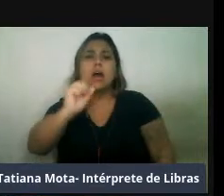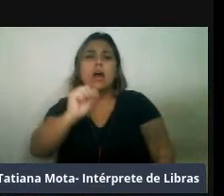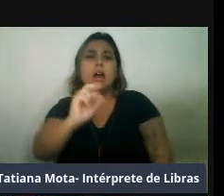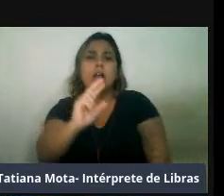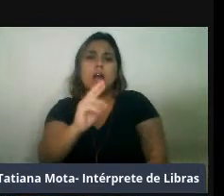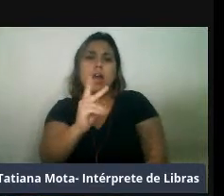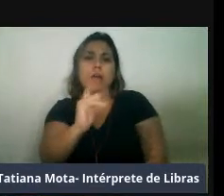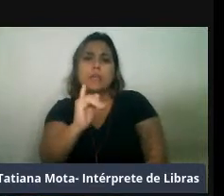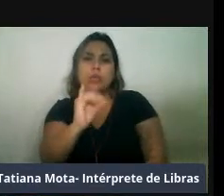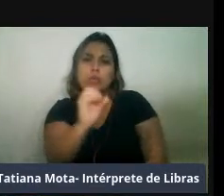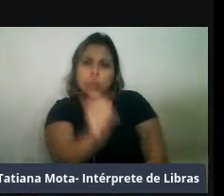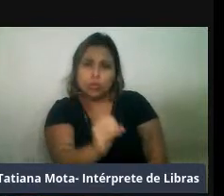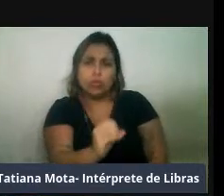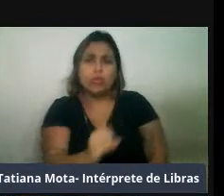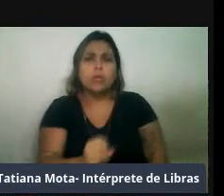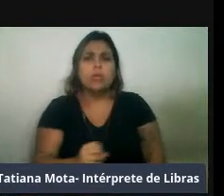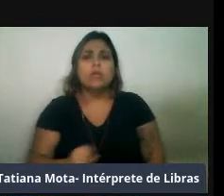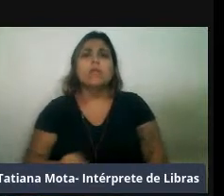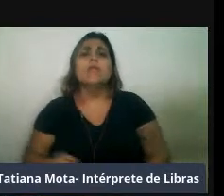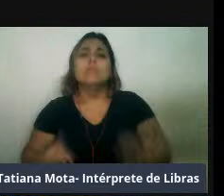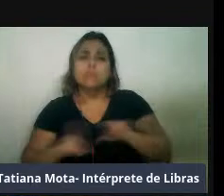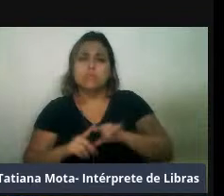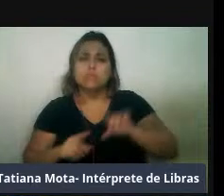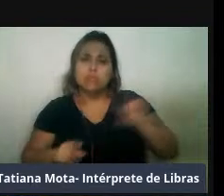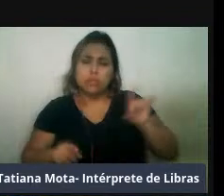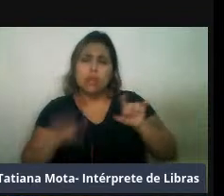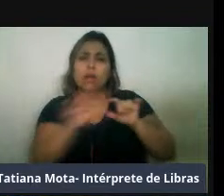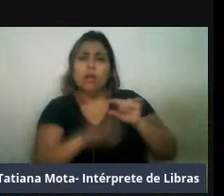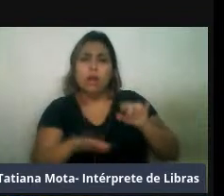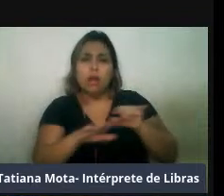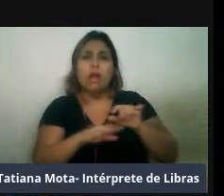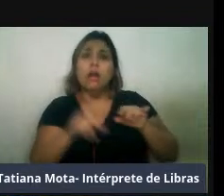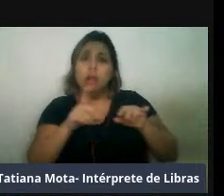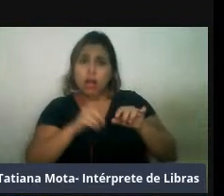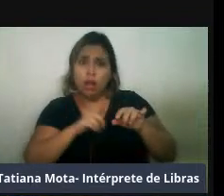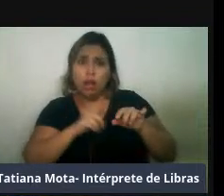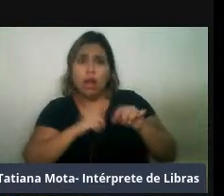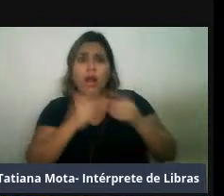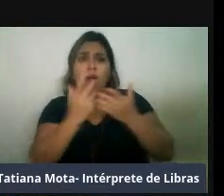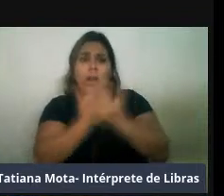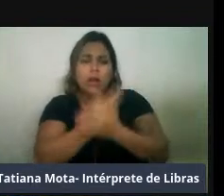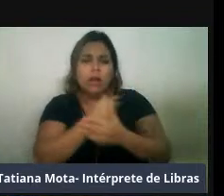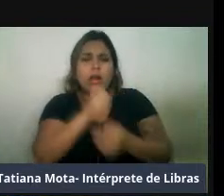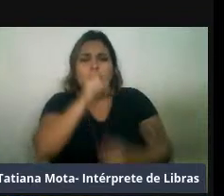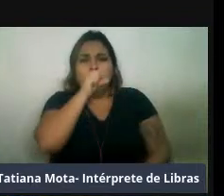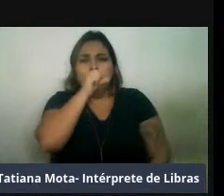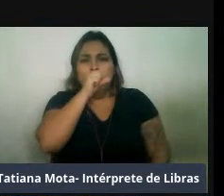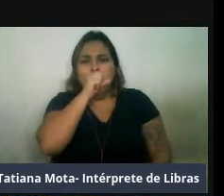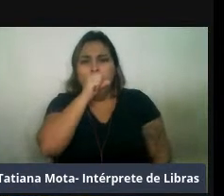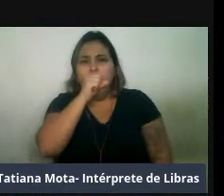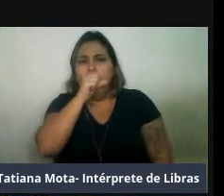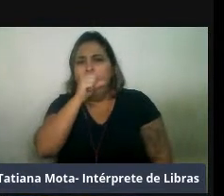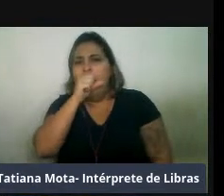Cazaquistão, e a gente tem uma espécie endêmica dessa área, né, a pusa cáspica, uma espécie de foca.